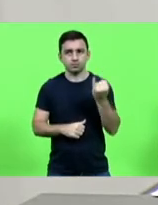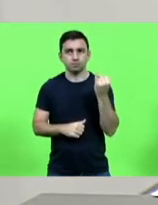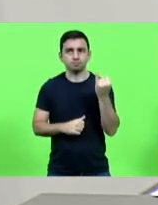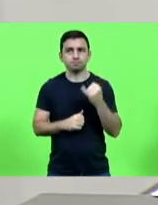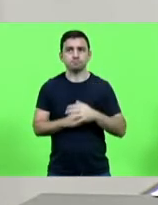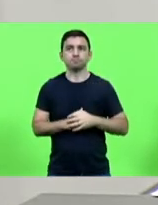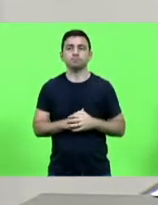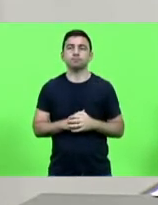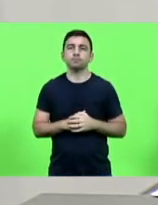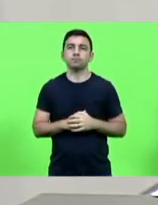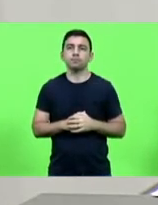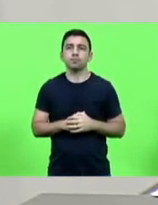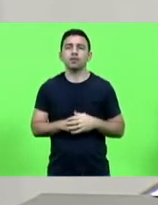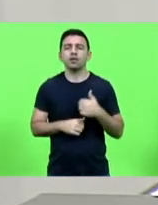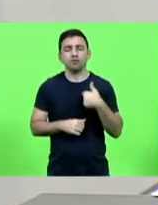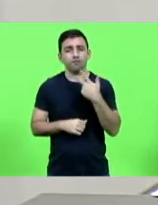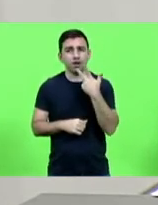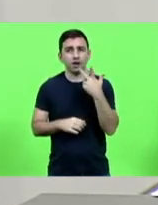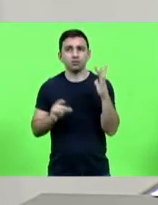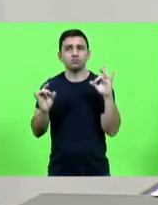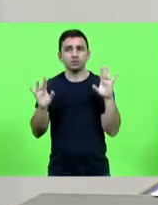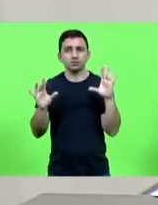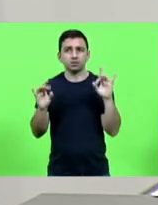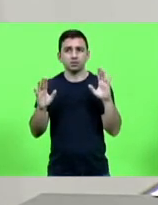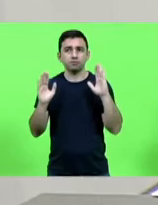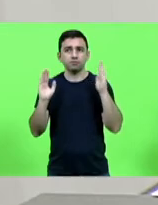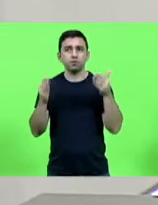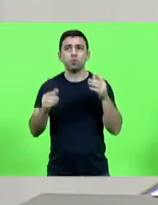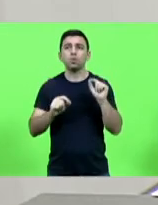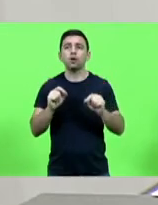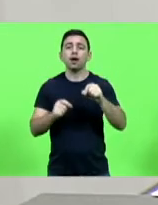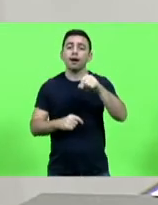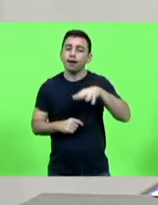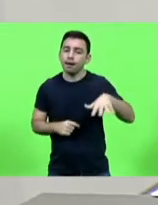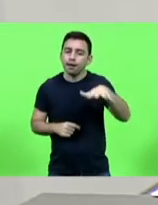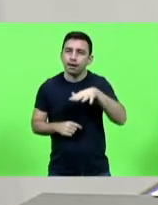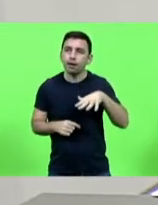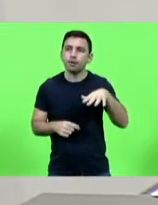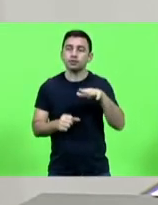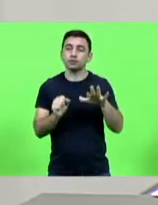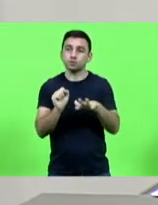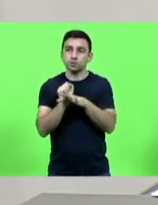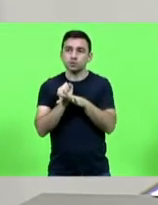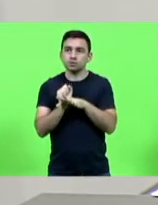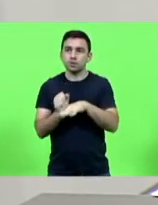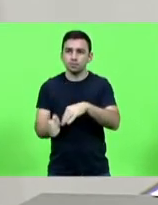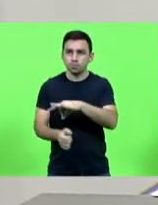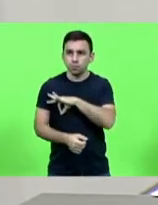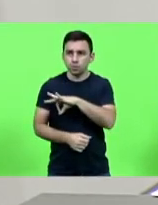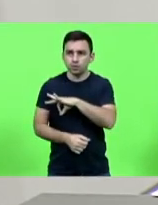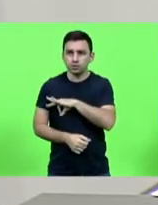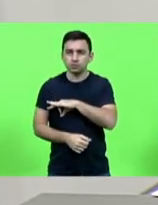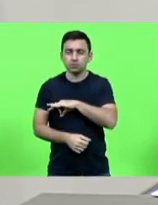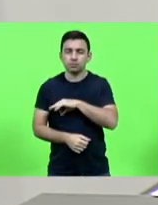isso especialmente com referência às áreas da segurança a polícia militar ficou